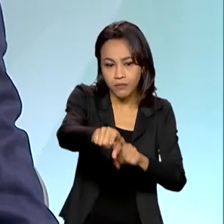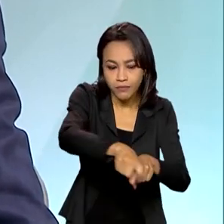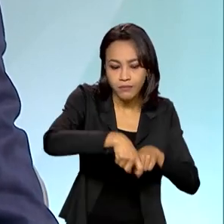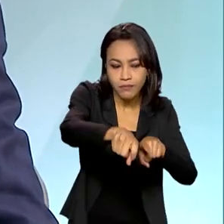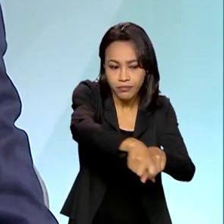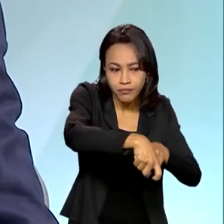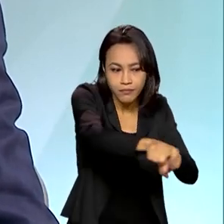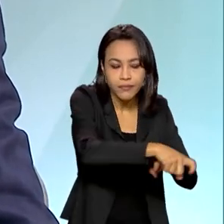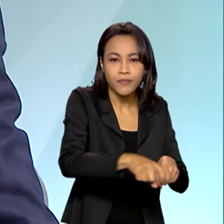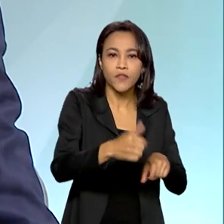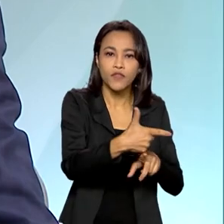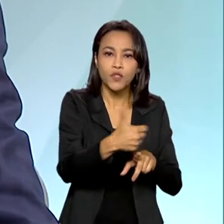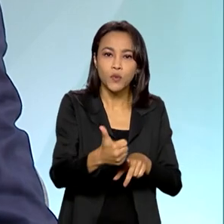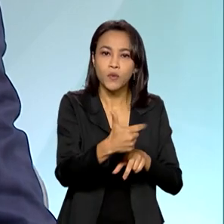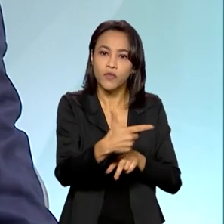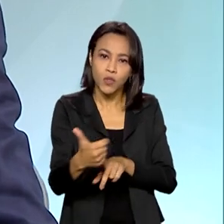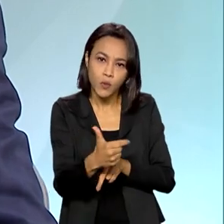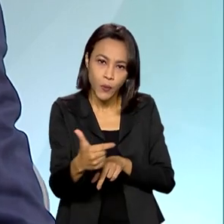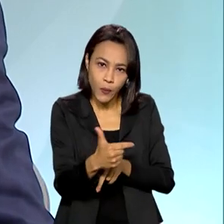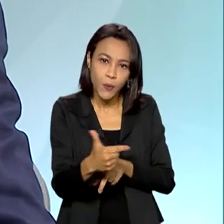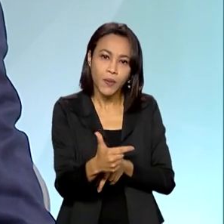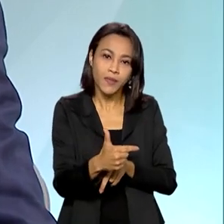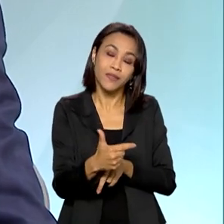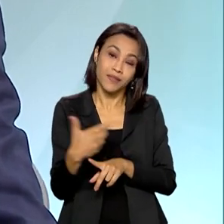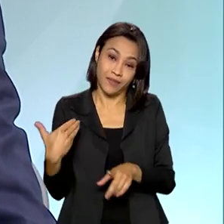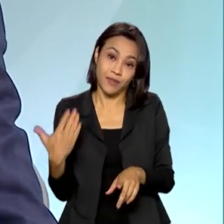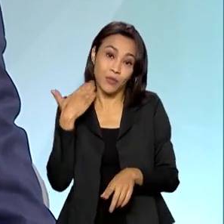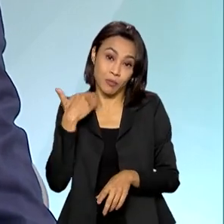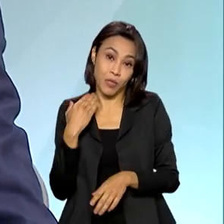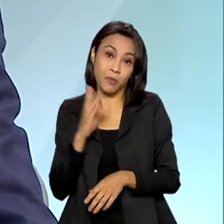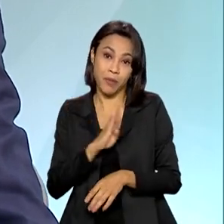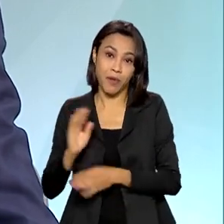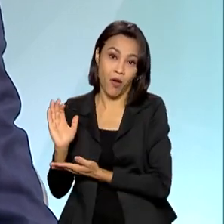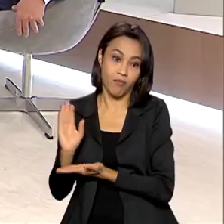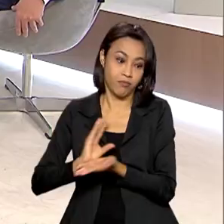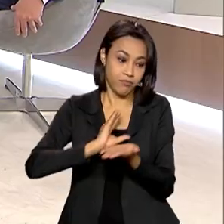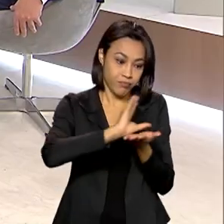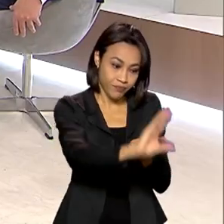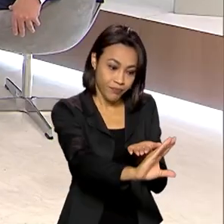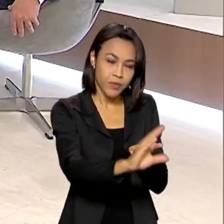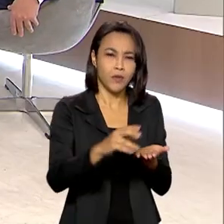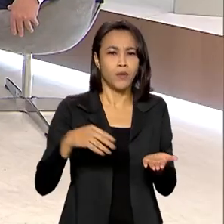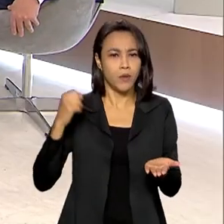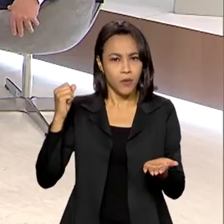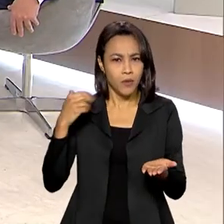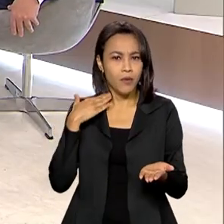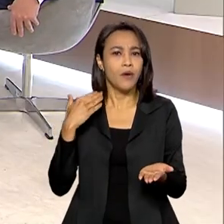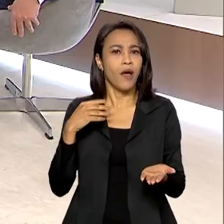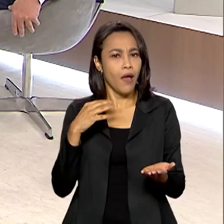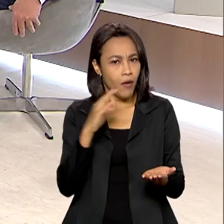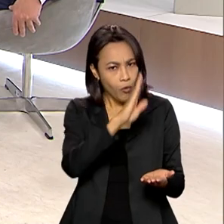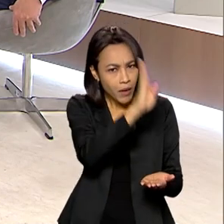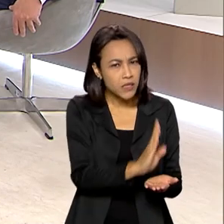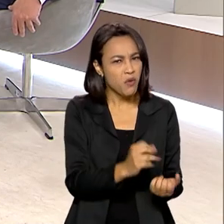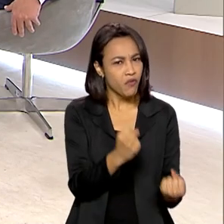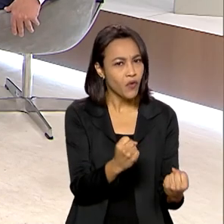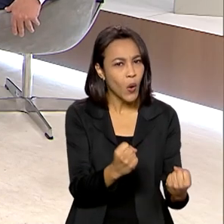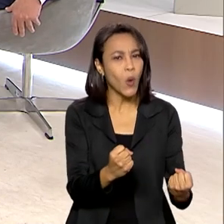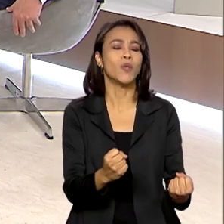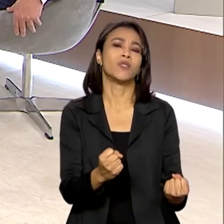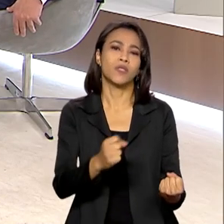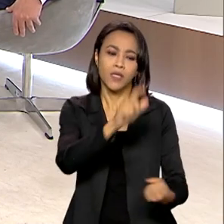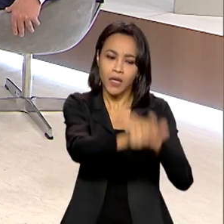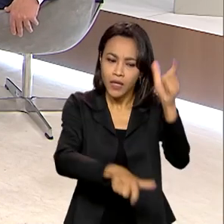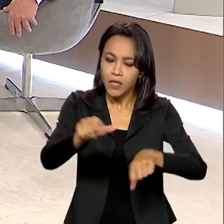21 e 22 por parte do Banco do Brasil. Quer dizer, o Brasil muito forte. O homem do campo reconhece o valor do banco. muito